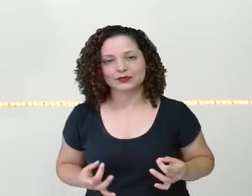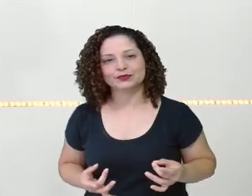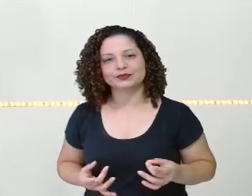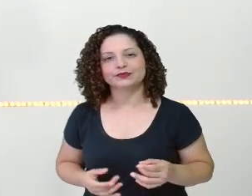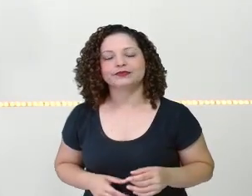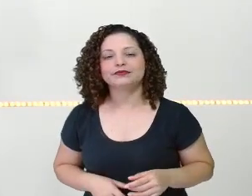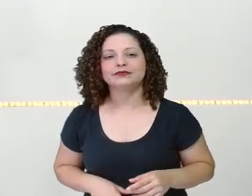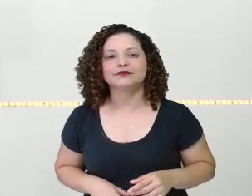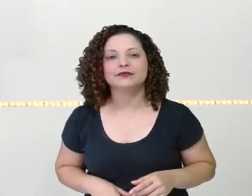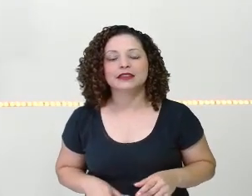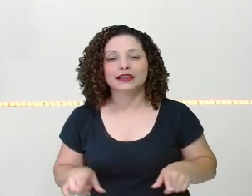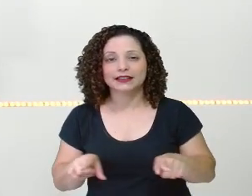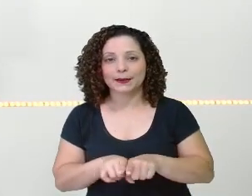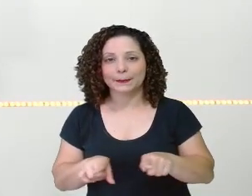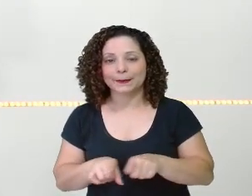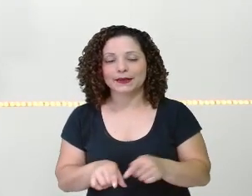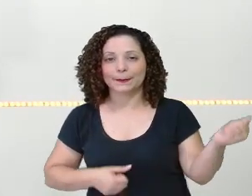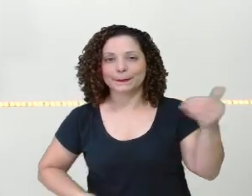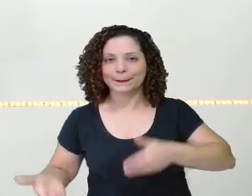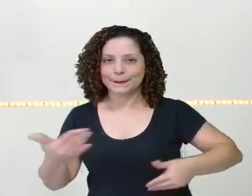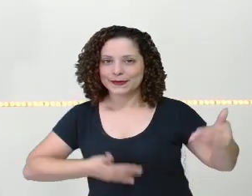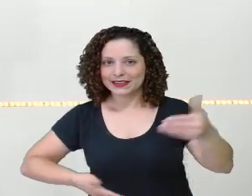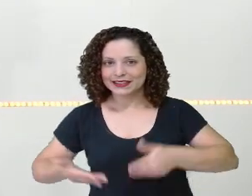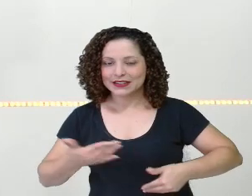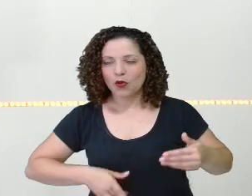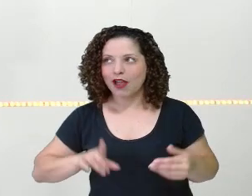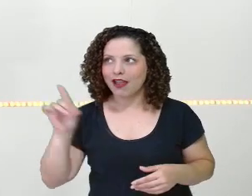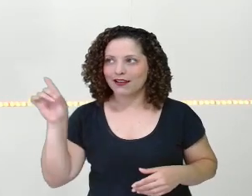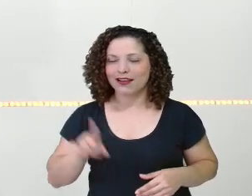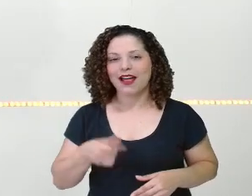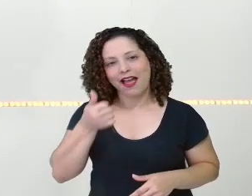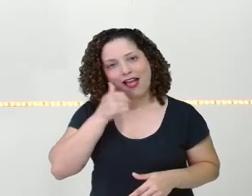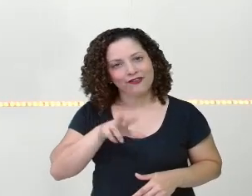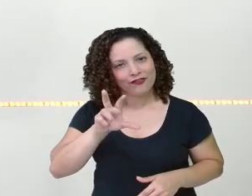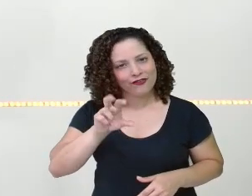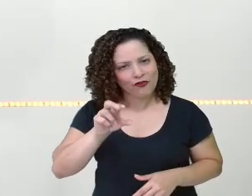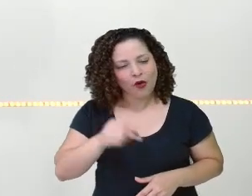vovó Brígida vai ficar caladinha. Não é isso, vovó Brígida?